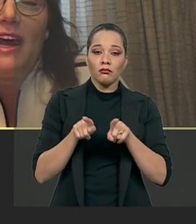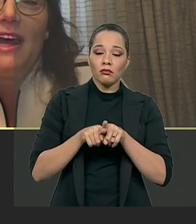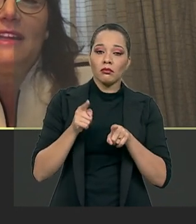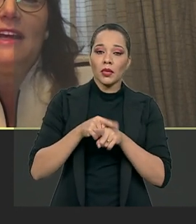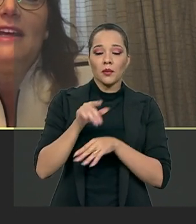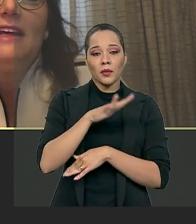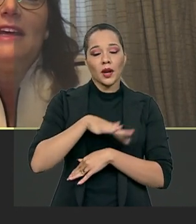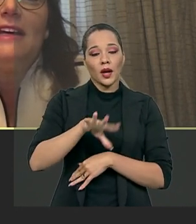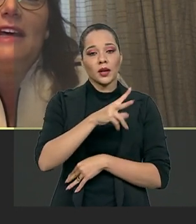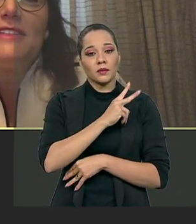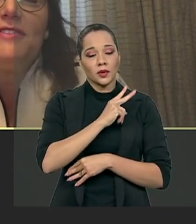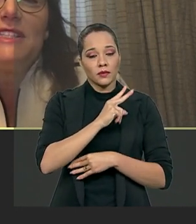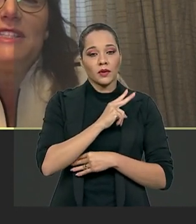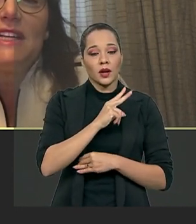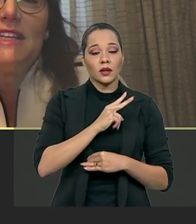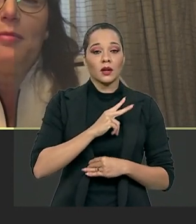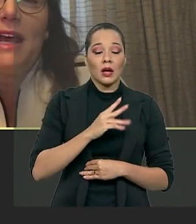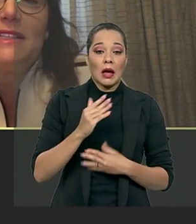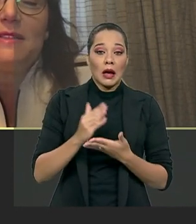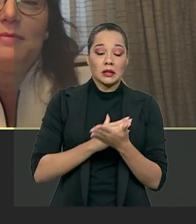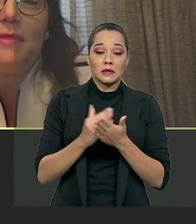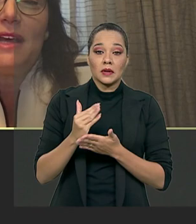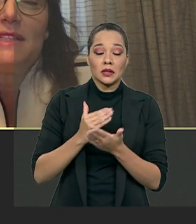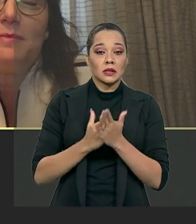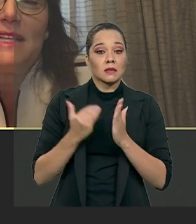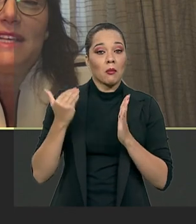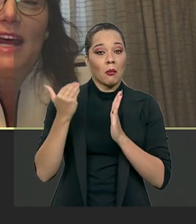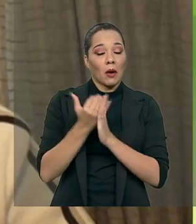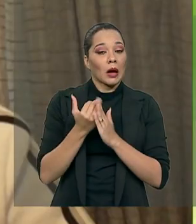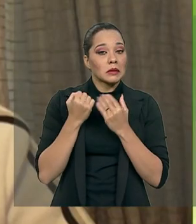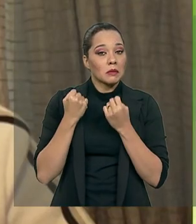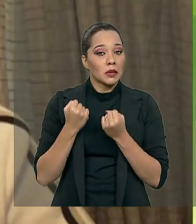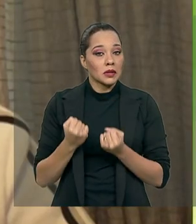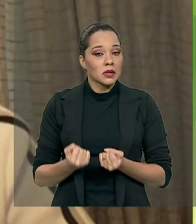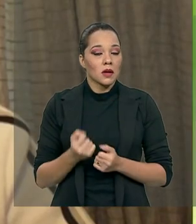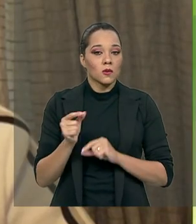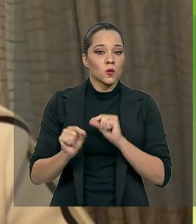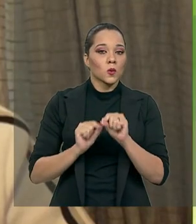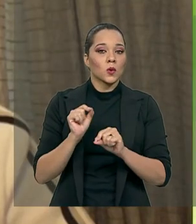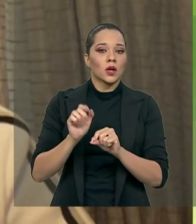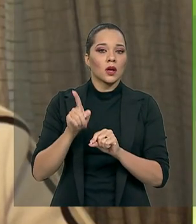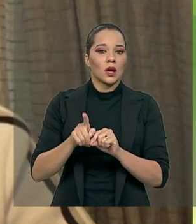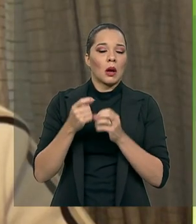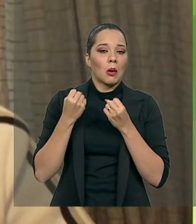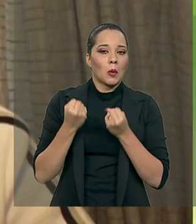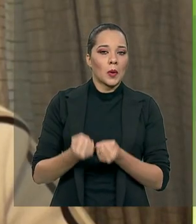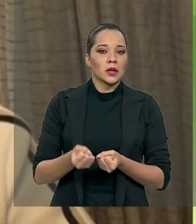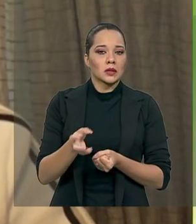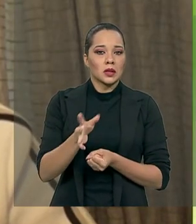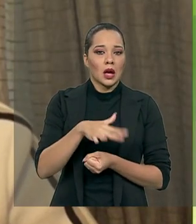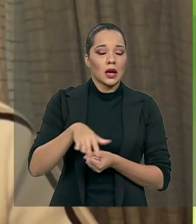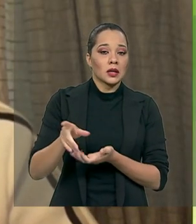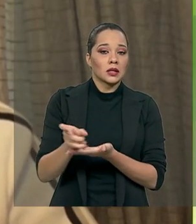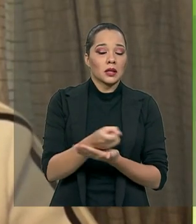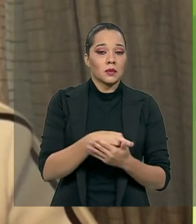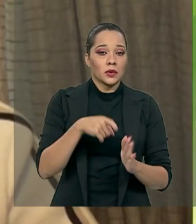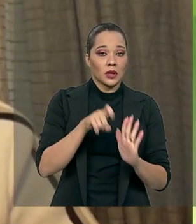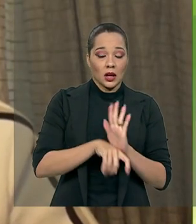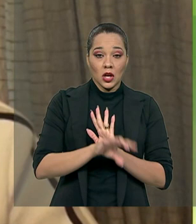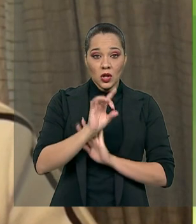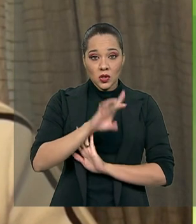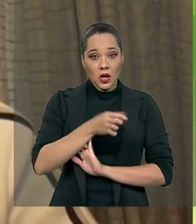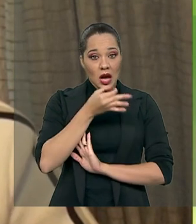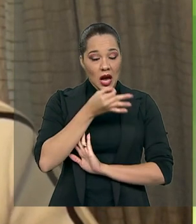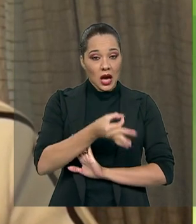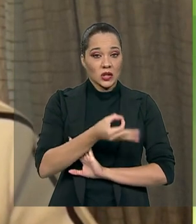privada, às vezes até mais pesado do que o próprio ônus tributário. Apenas acho